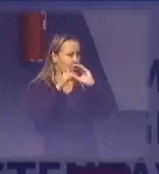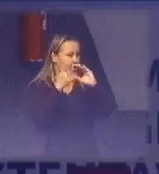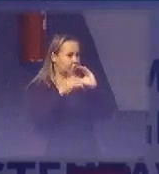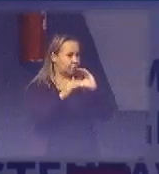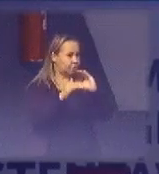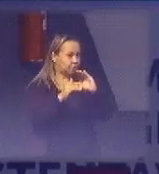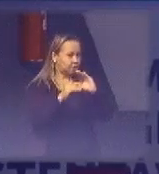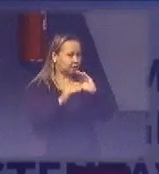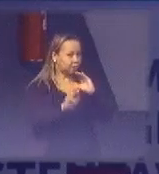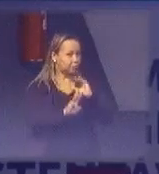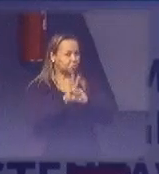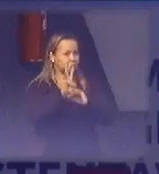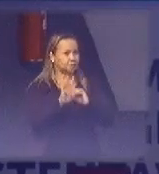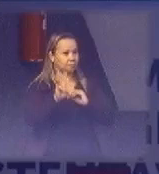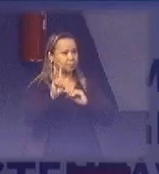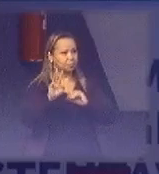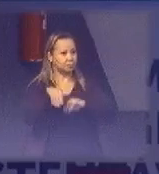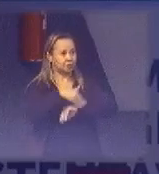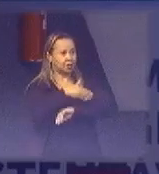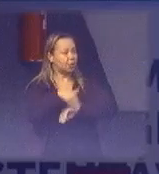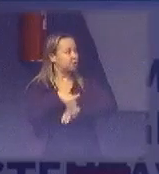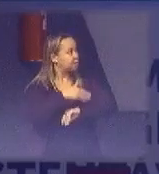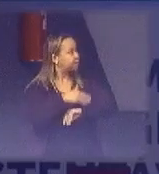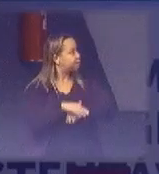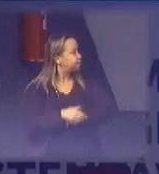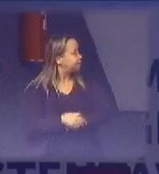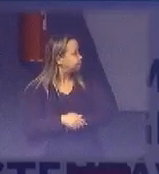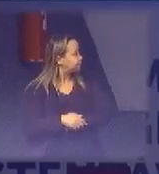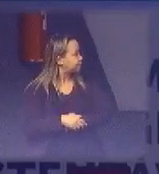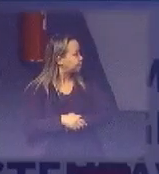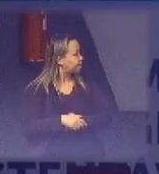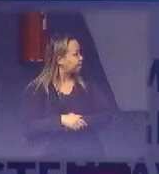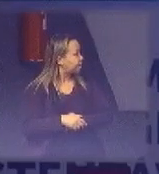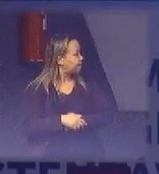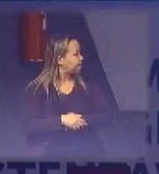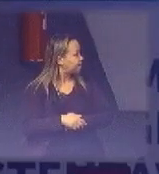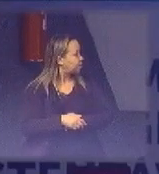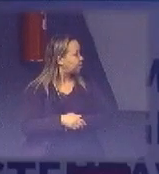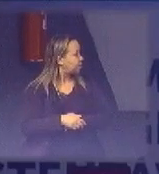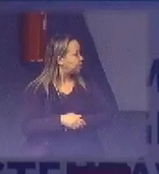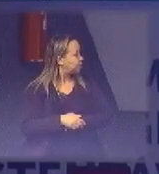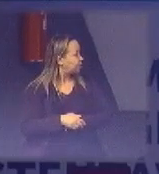Adianta, por favor. Adianta. Está aí, é só o som ambiental. Para quem ainda não anotou?